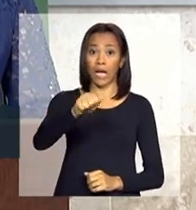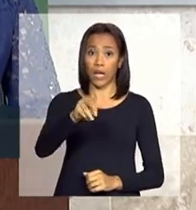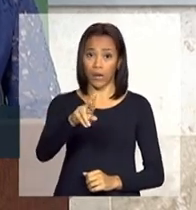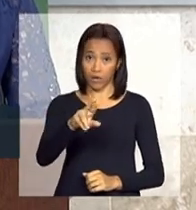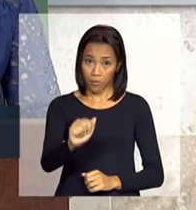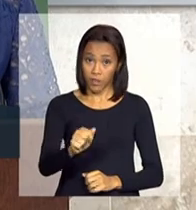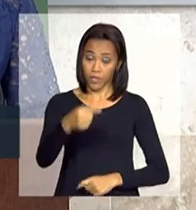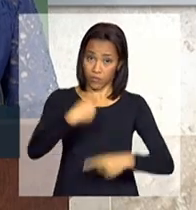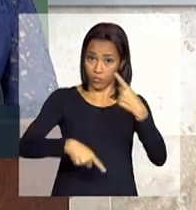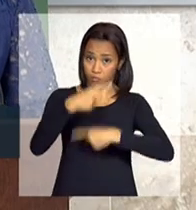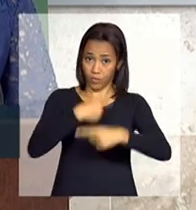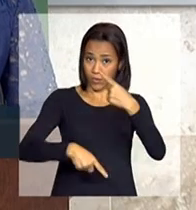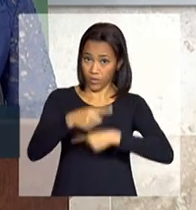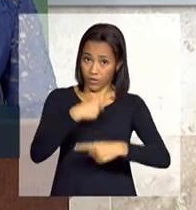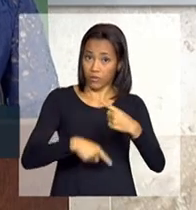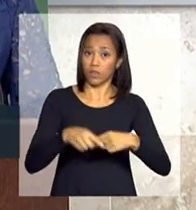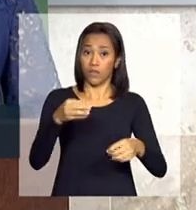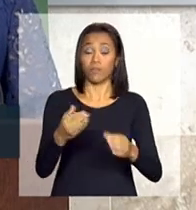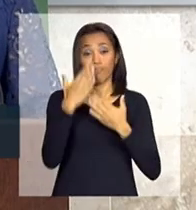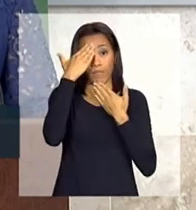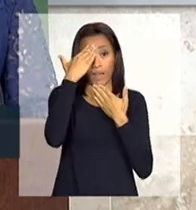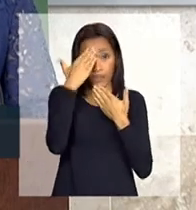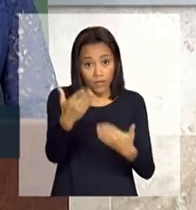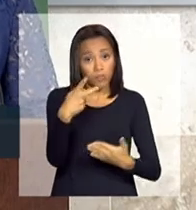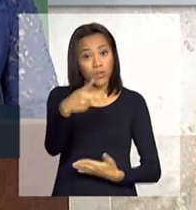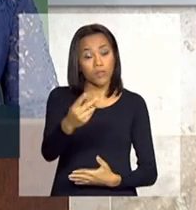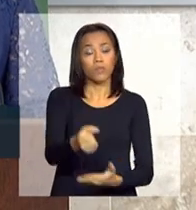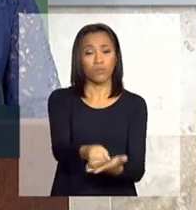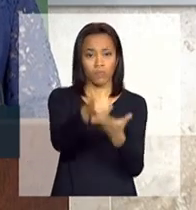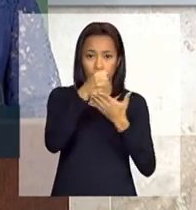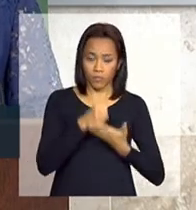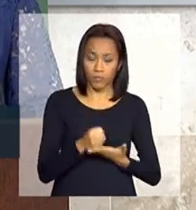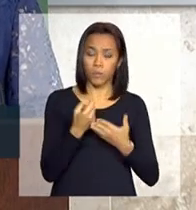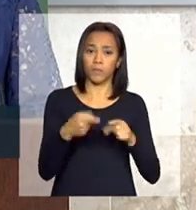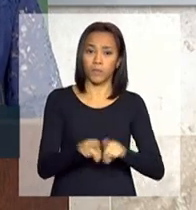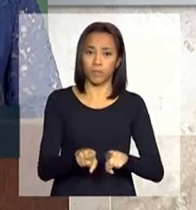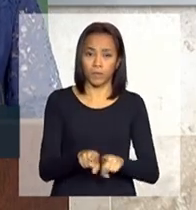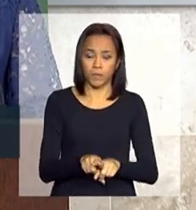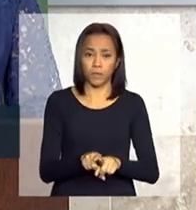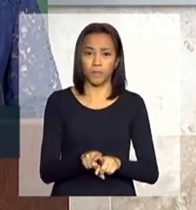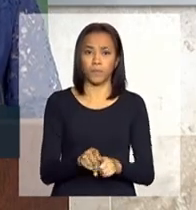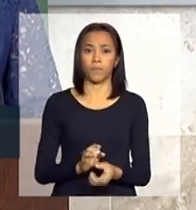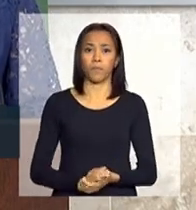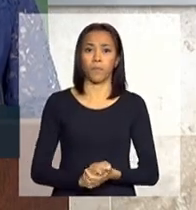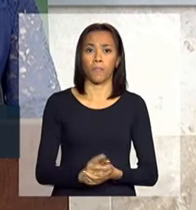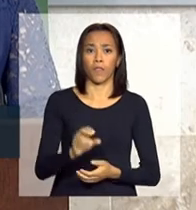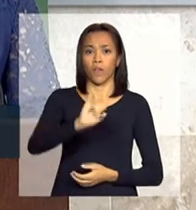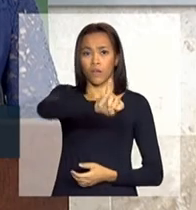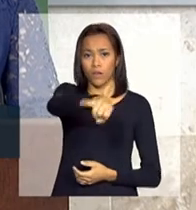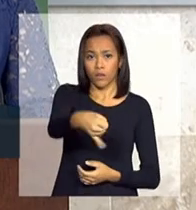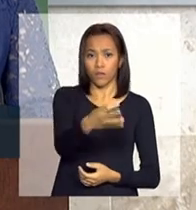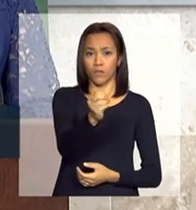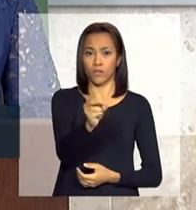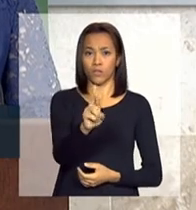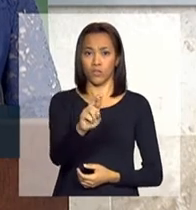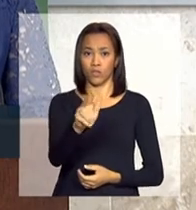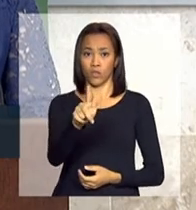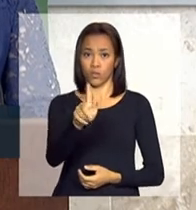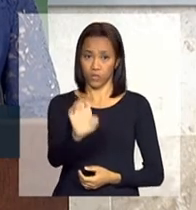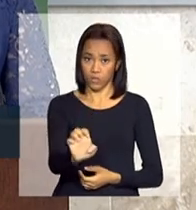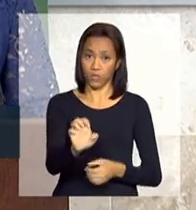Desempenho e Competitividade, agradecer pela contribuição o Jorge Gerdau e o Rampeter.